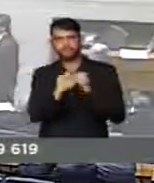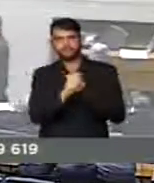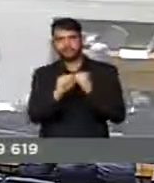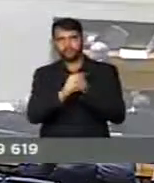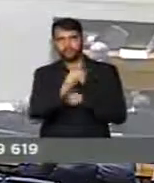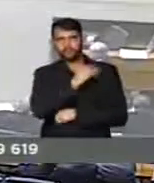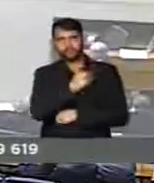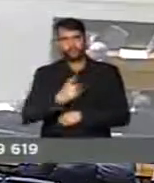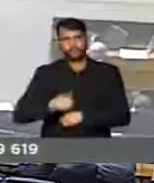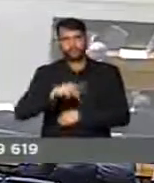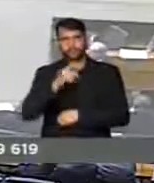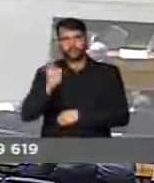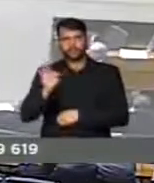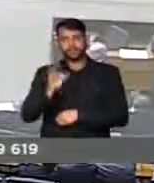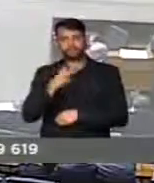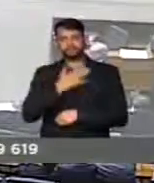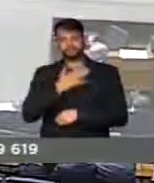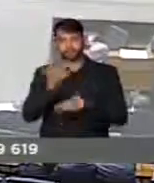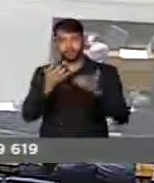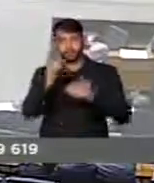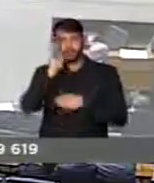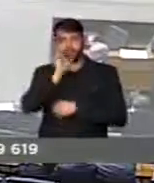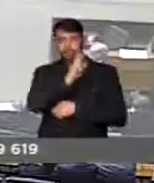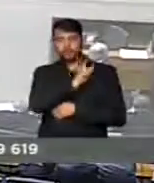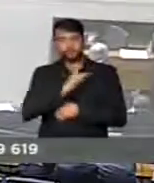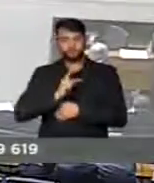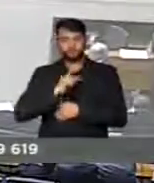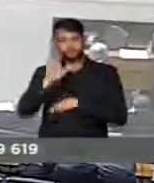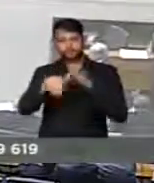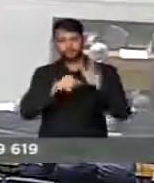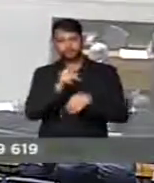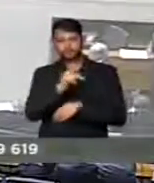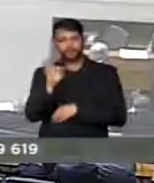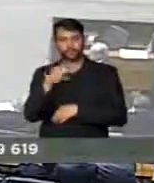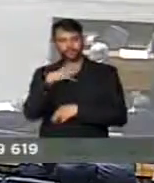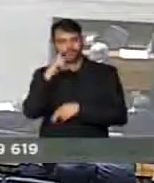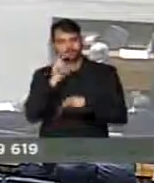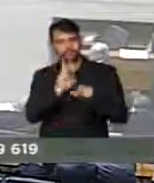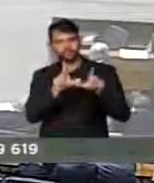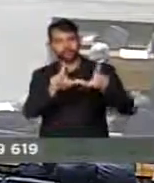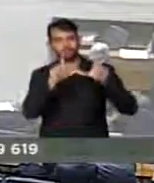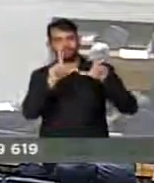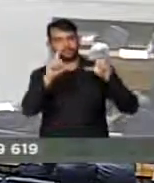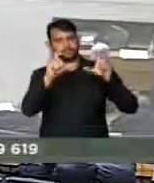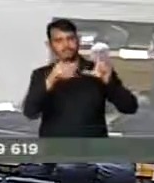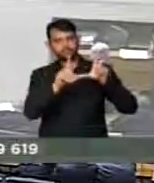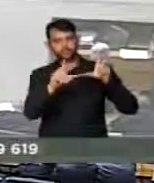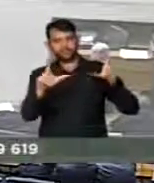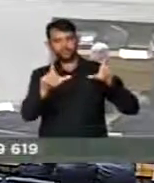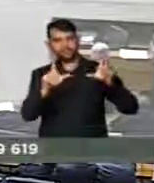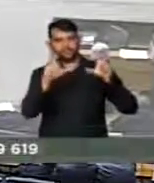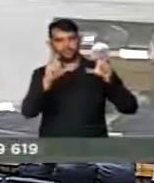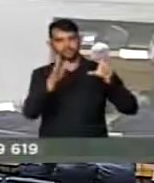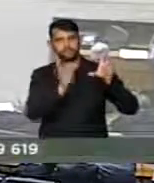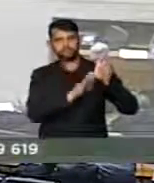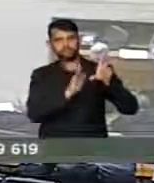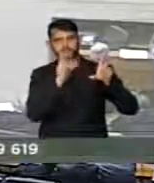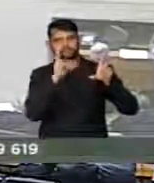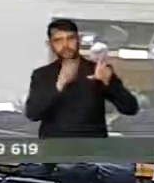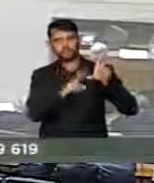de governo do PT. E eu quero, senhor presidente, chamar aqui os petistas para observarem bem essa foto. Essa foto,